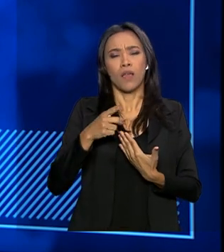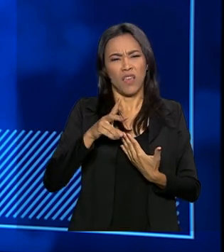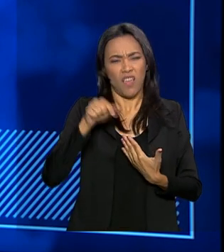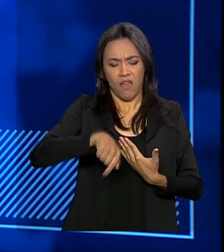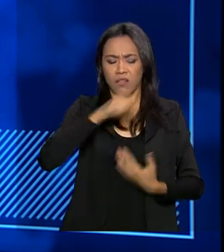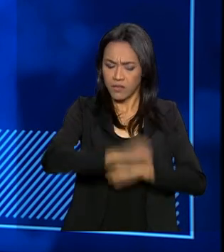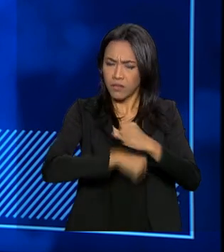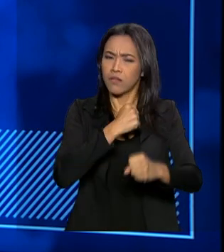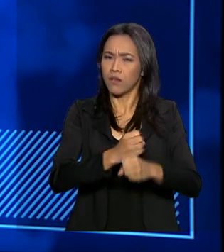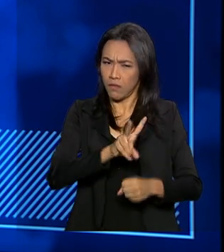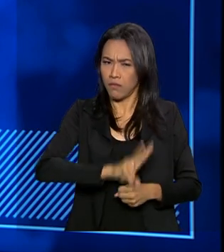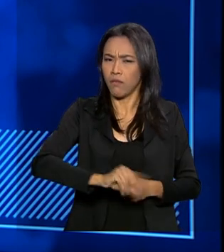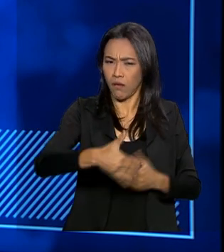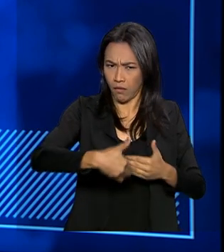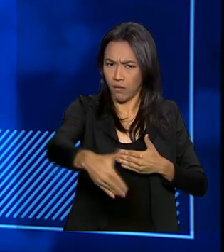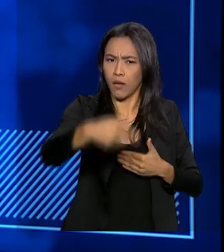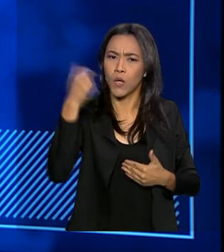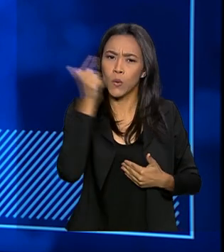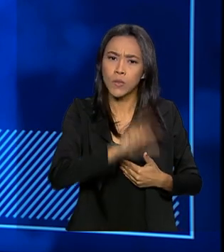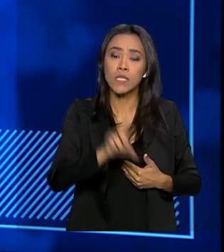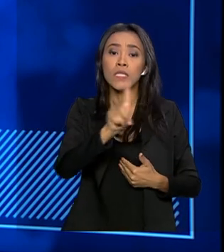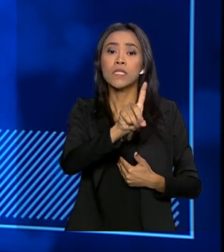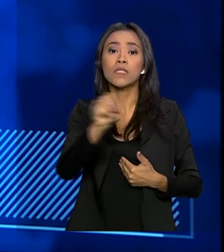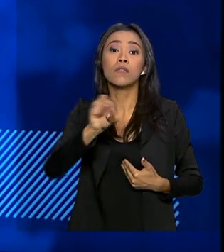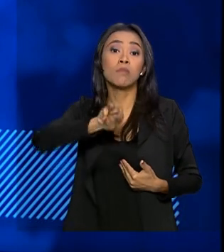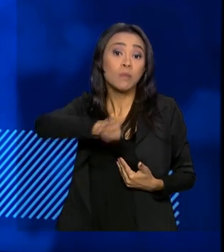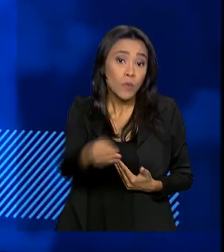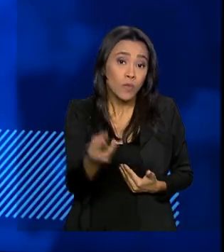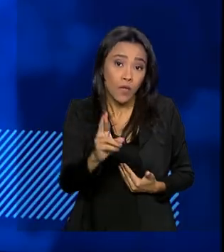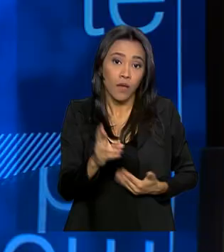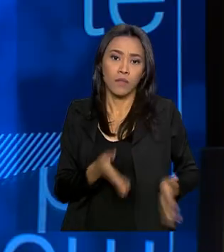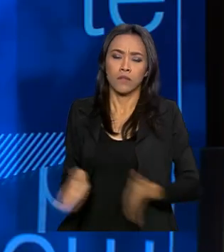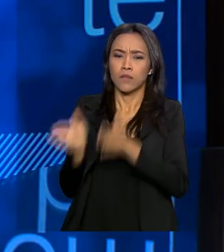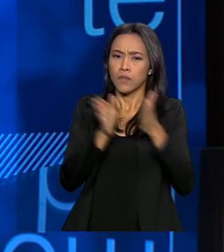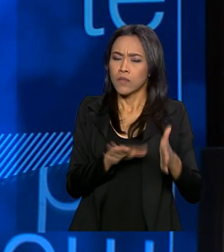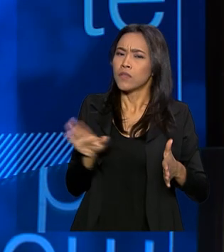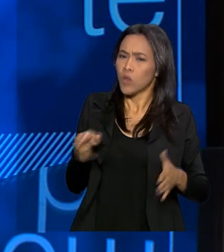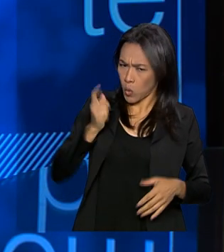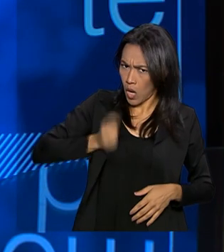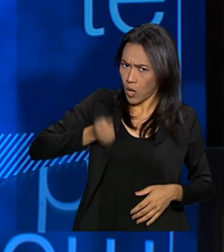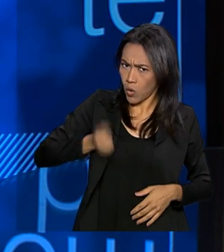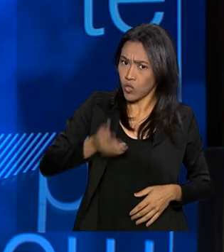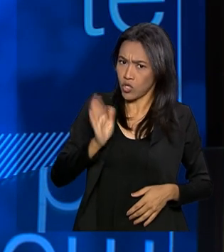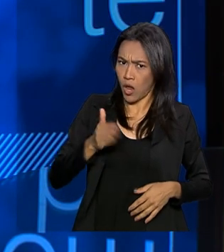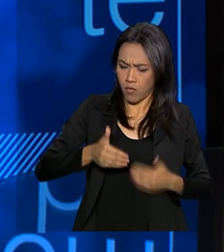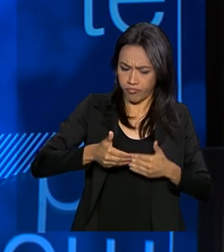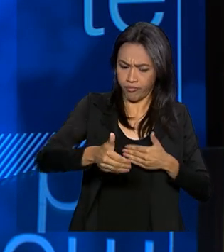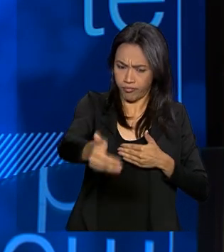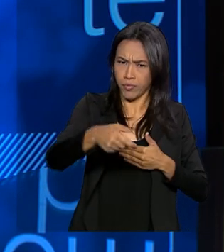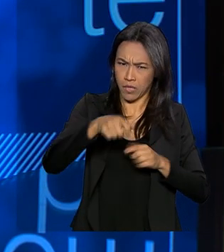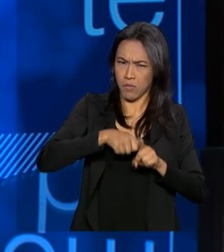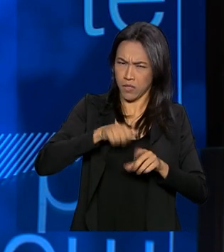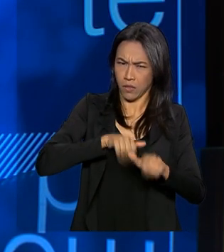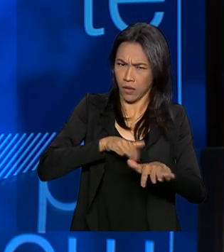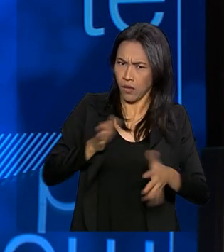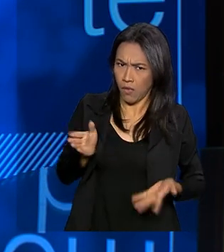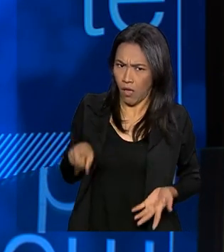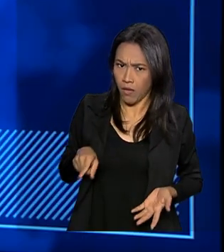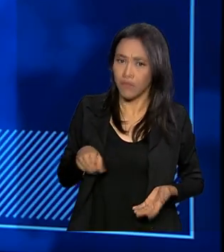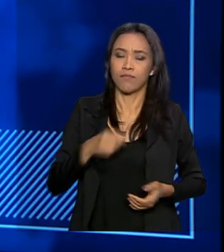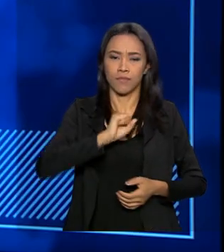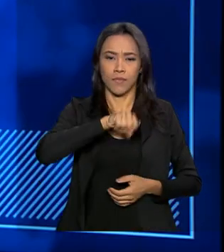ano nós vamos conseguir arrecadar em torno de 100 milhões de reais. Os leilões já estão previstos para setembro, então, secretário?